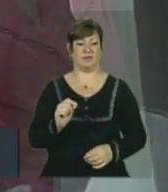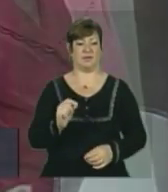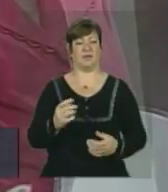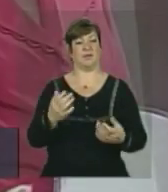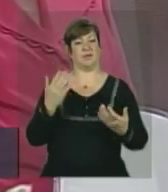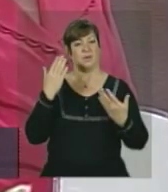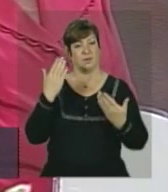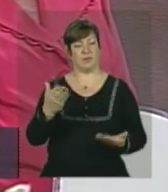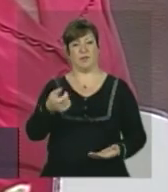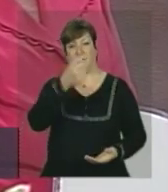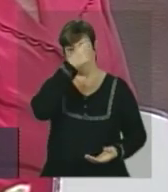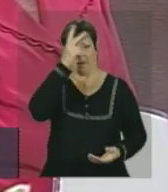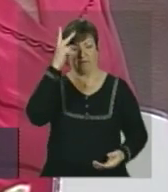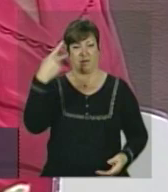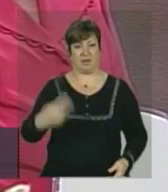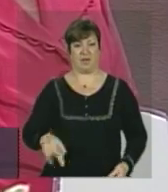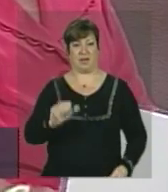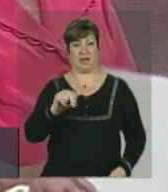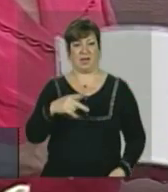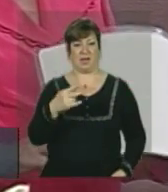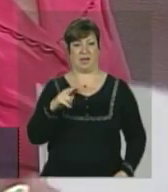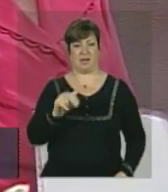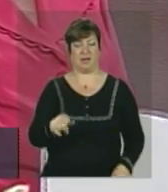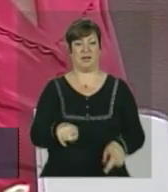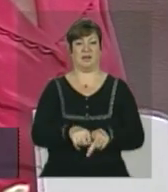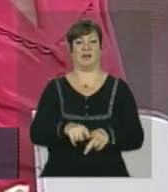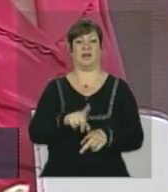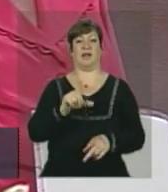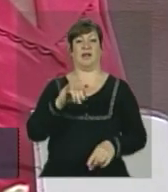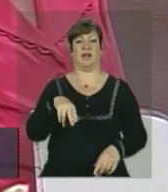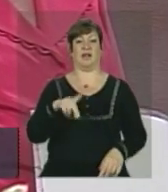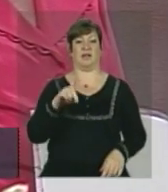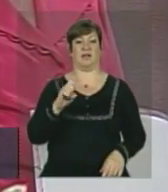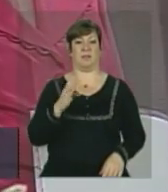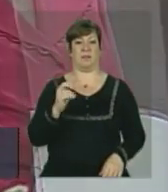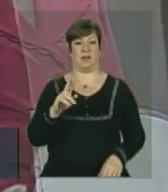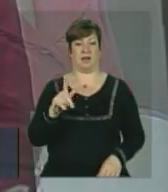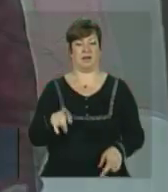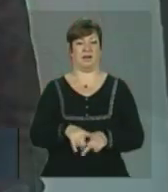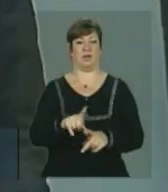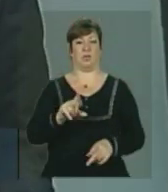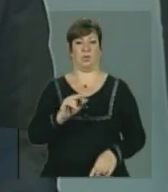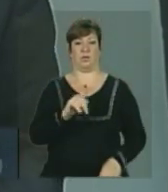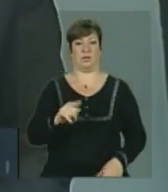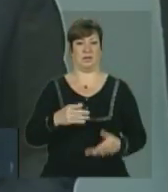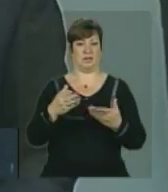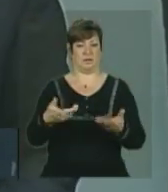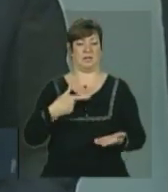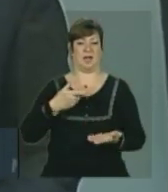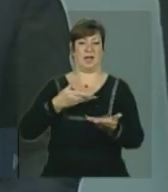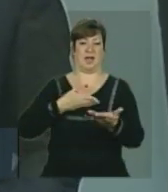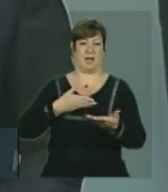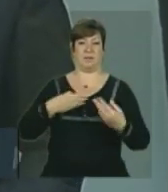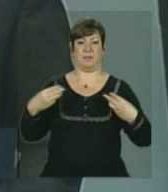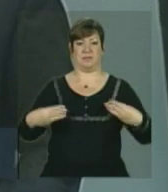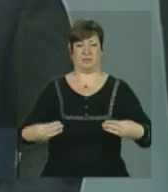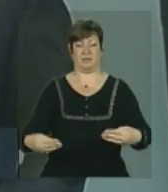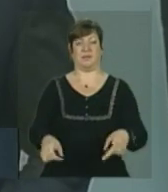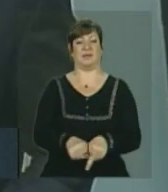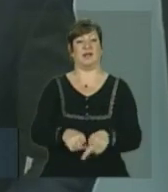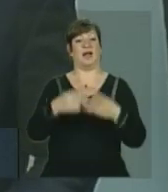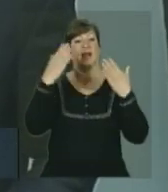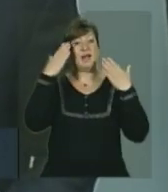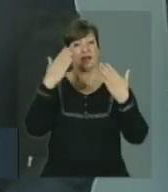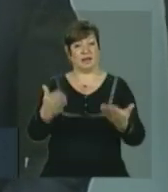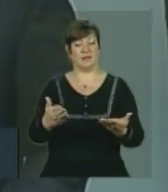acolhida, prefeito de Angra dos Reis. Cumprimentar o Lindbergh, Luiz Sérgio, meu colega de ministério. E